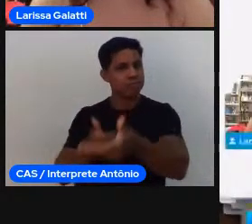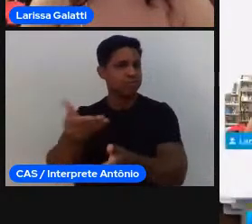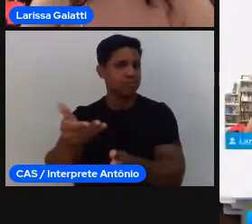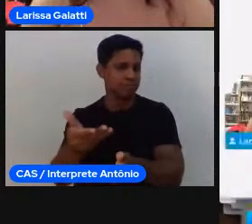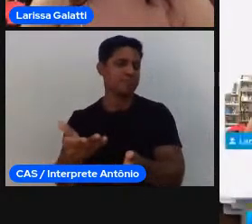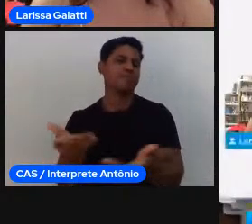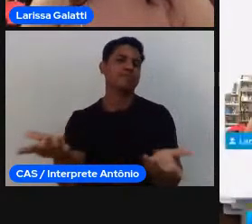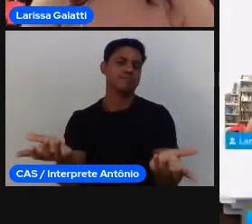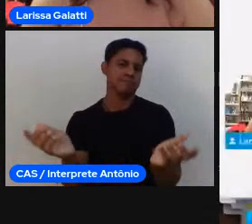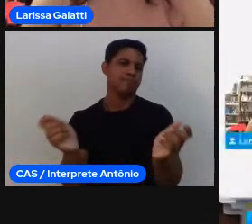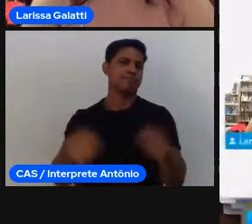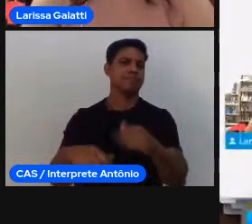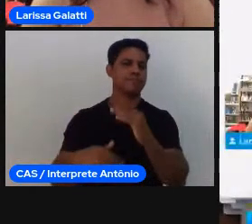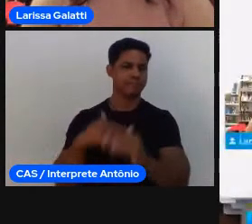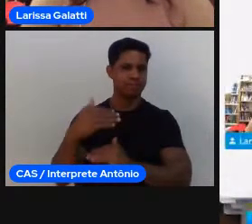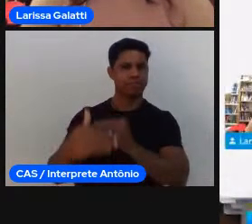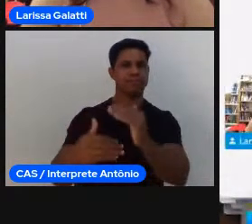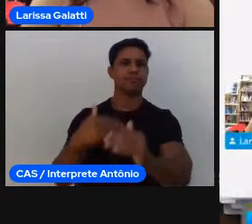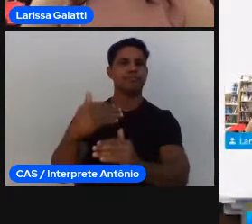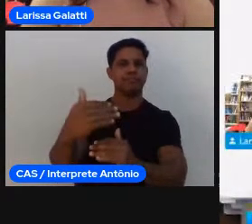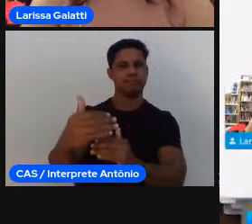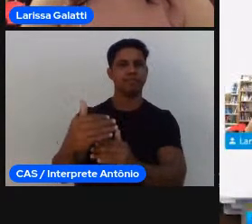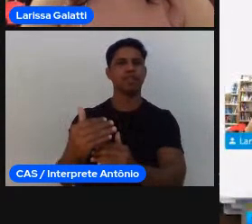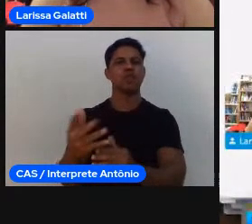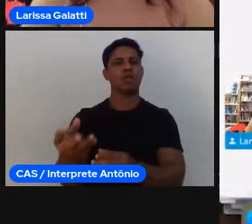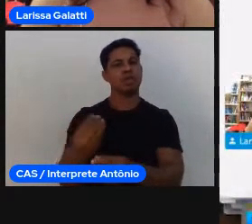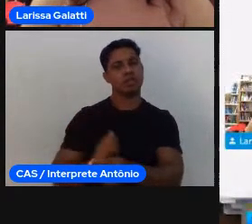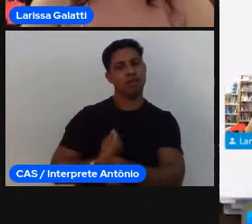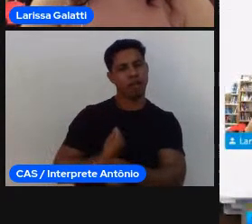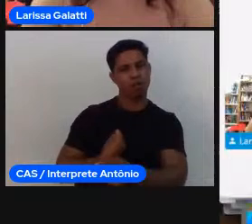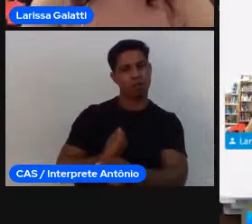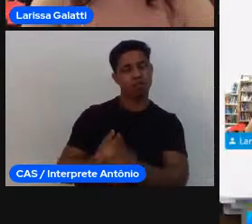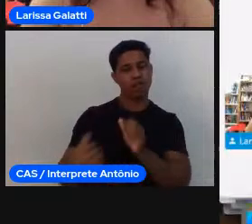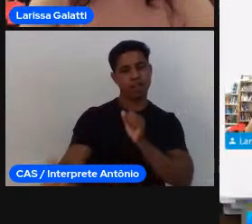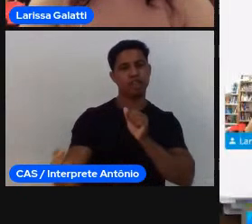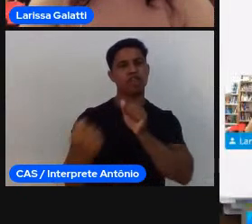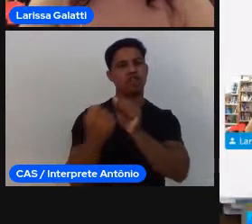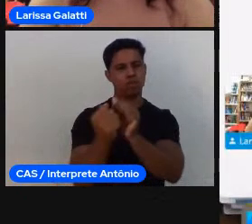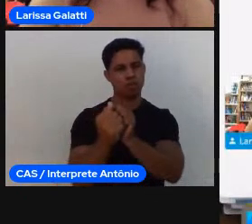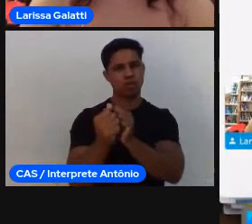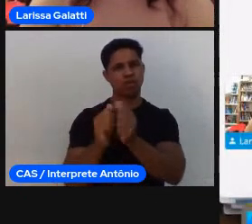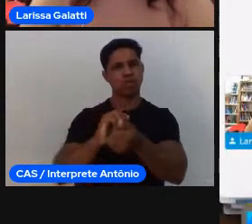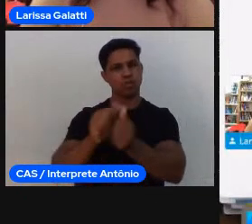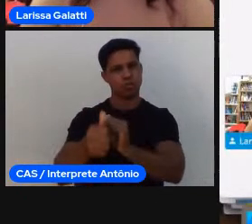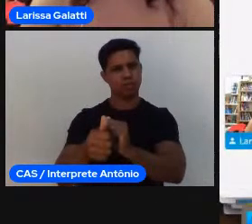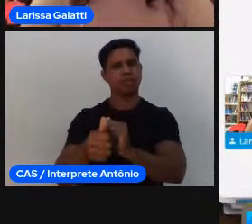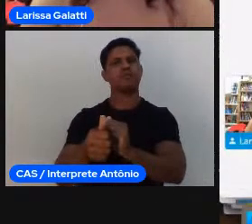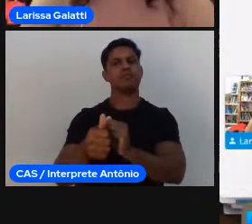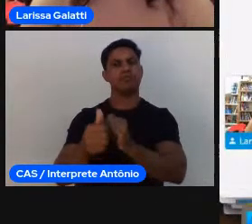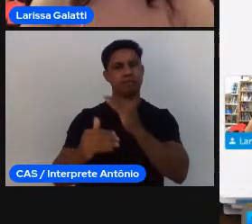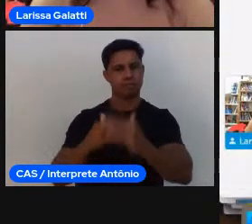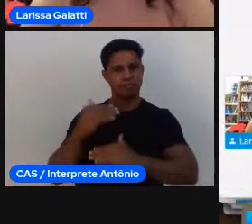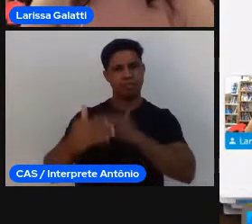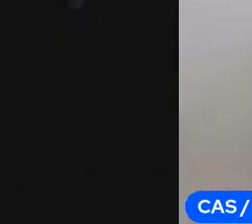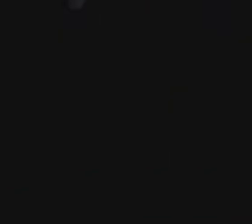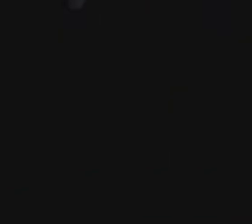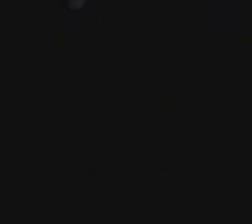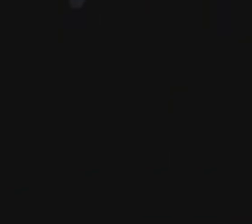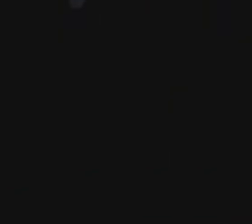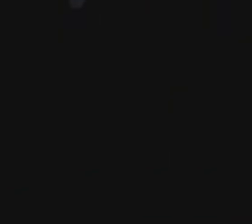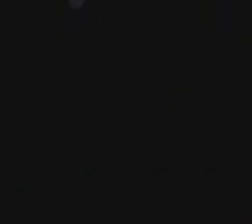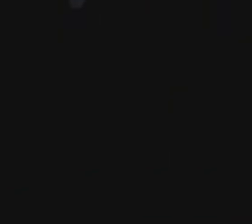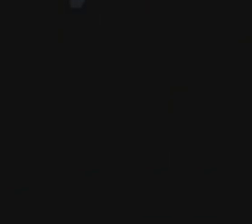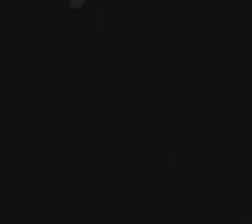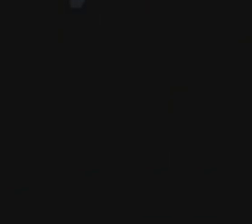melhor condição de conviver com a plenitude do fenômeno esporte espero que o exemplo tenha ajudado um pouquinho